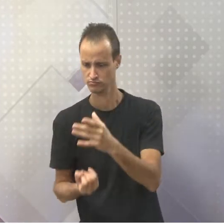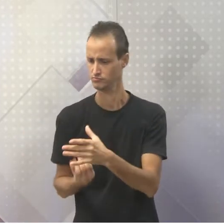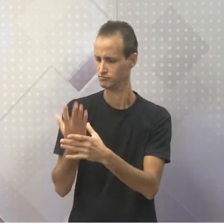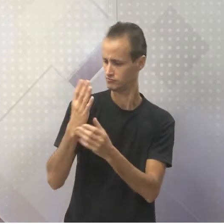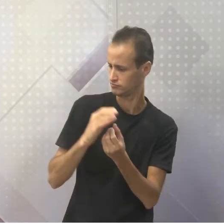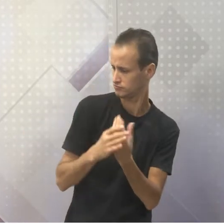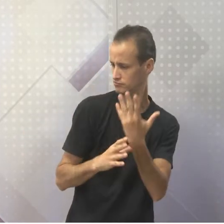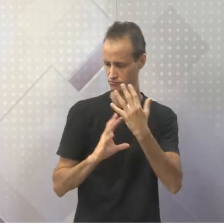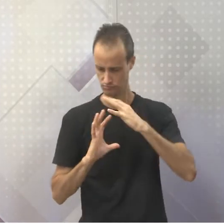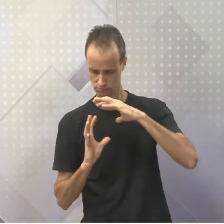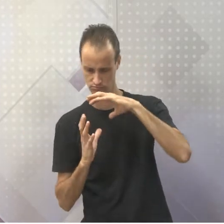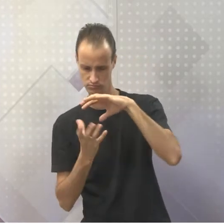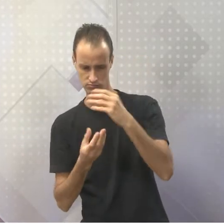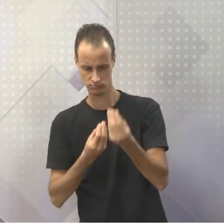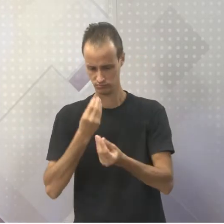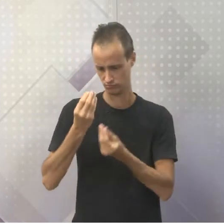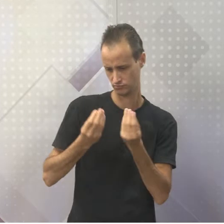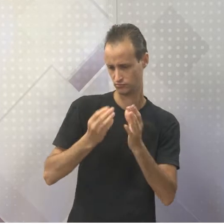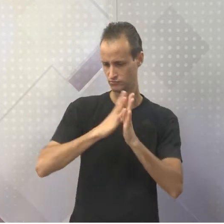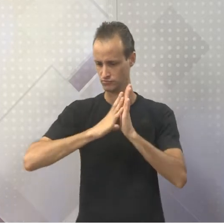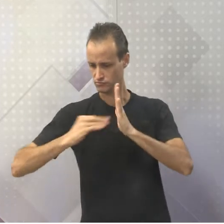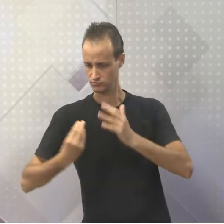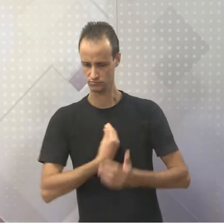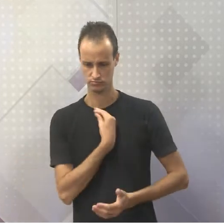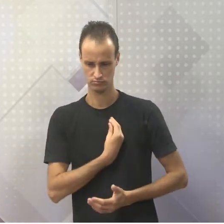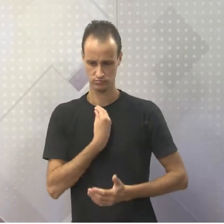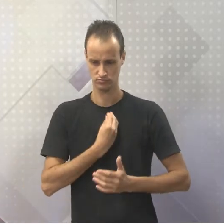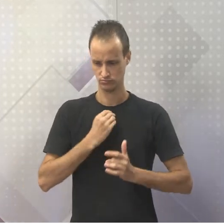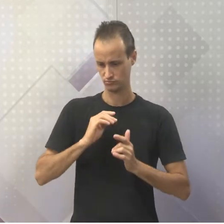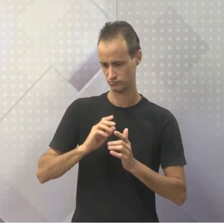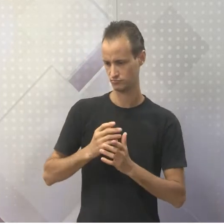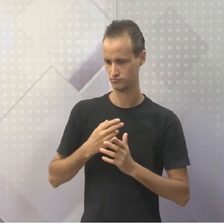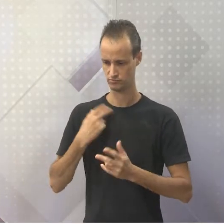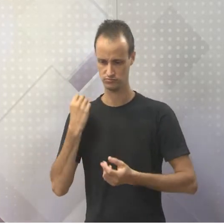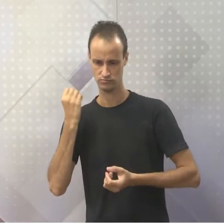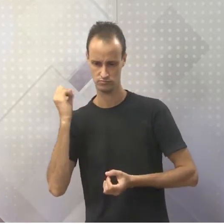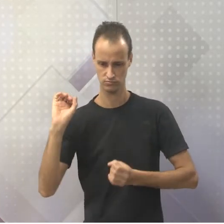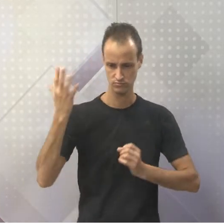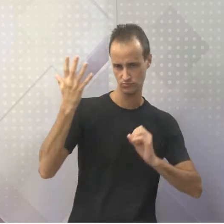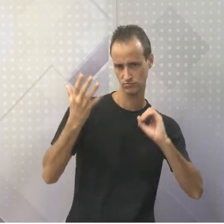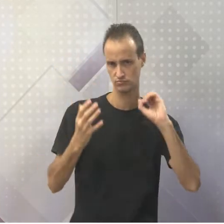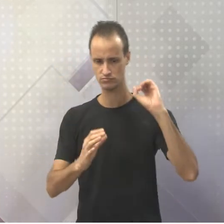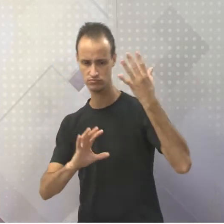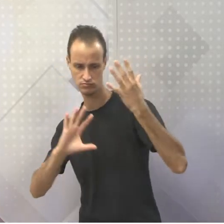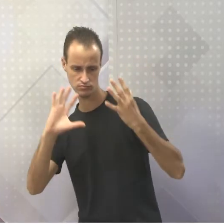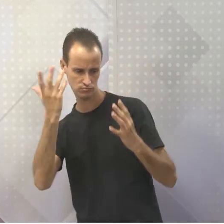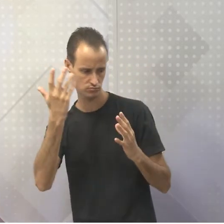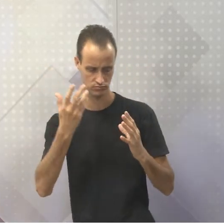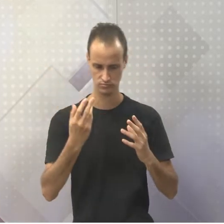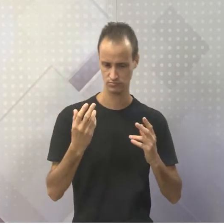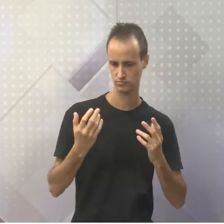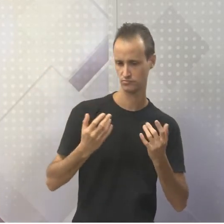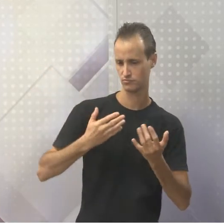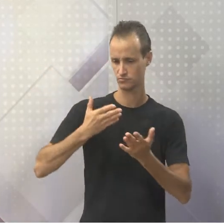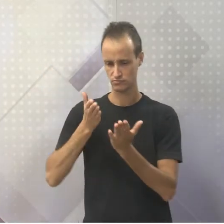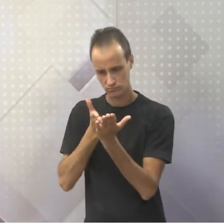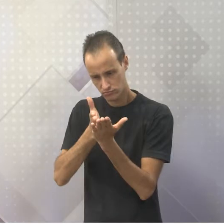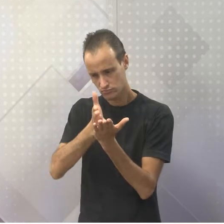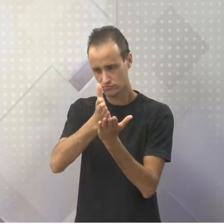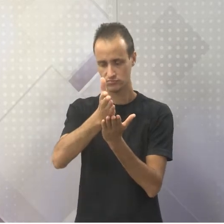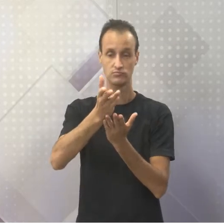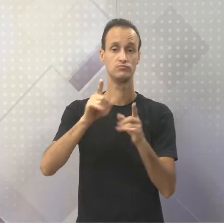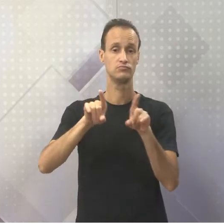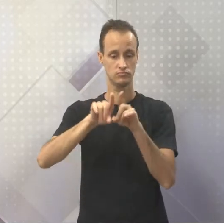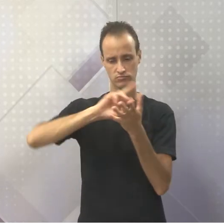do mundo, os modos de vida, as aventuras e desventuras de uma ampla variedade de deuses